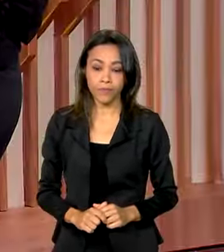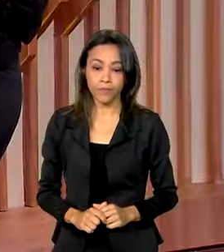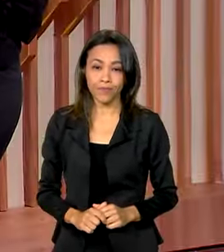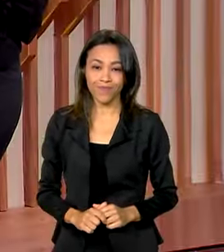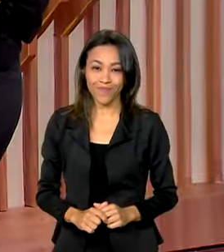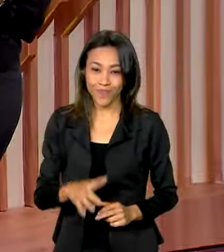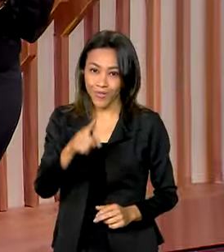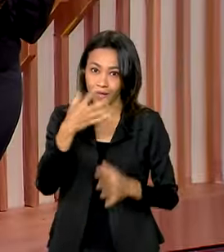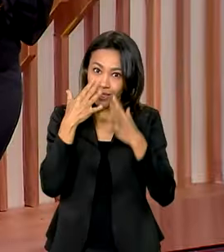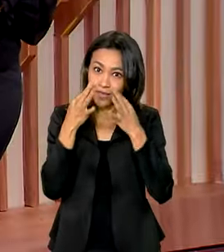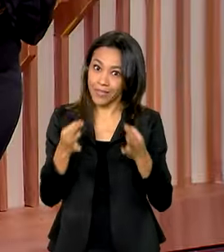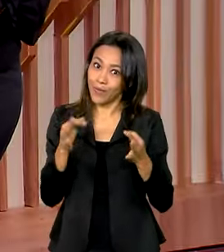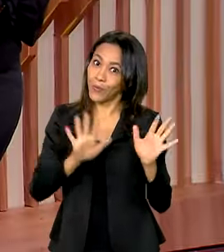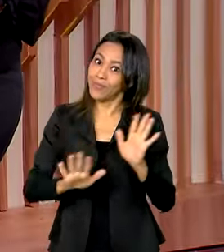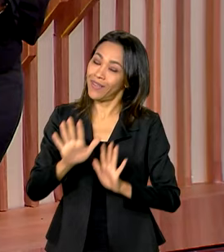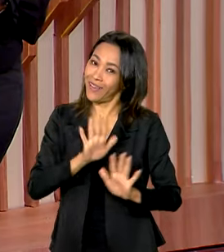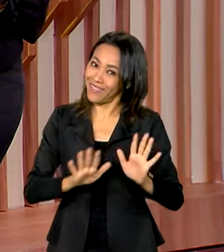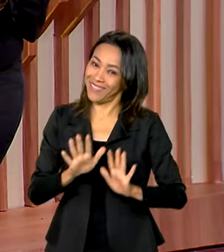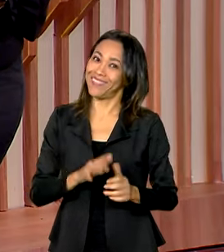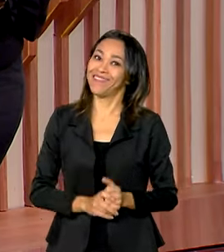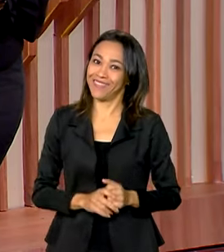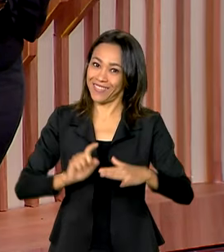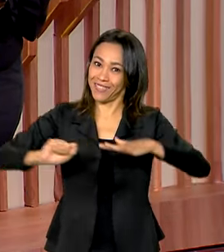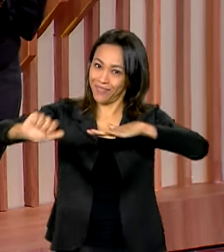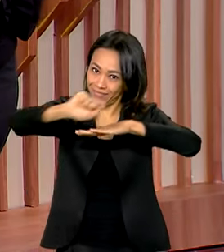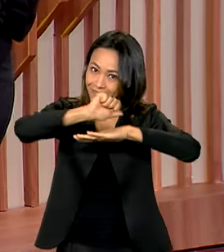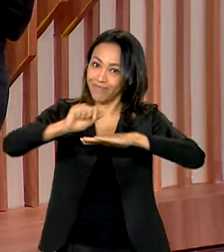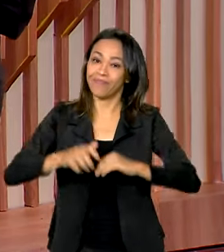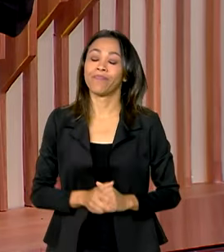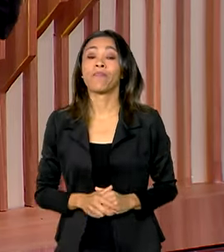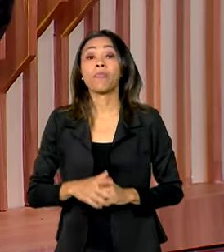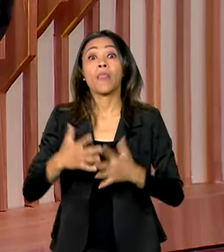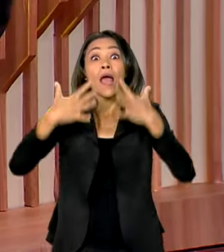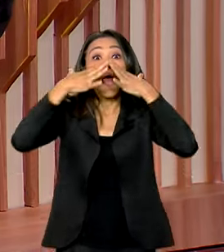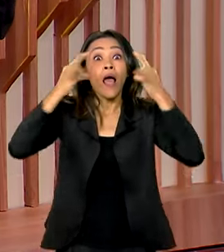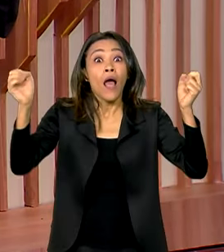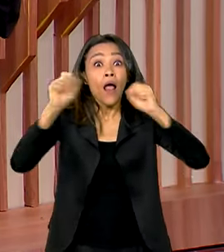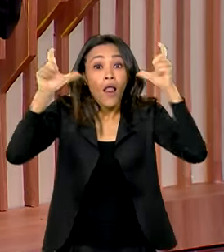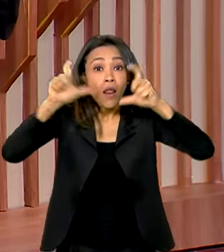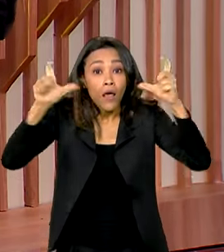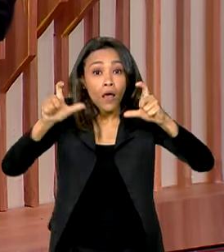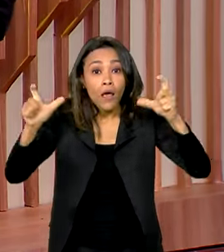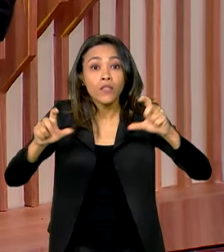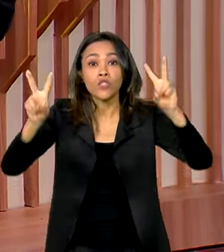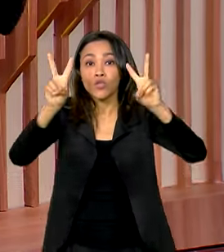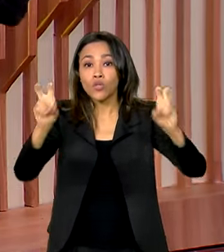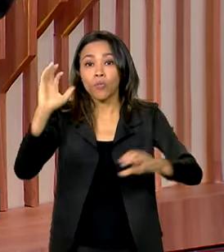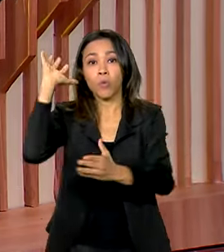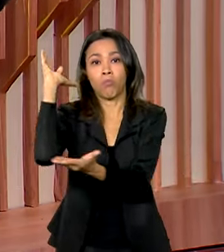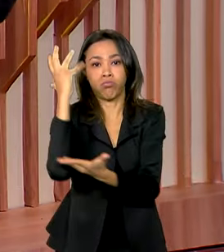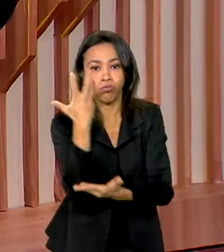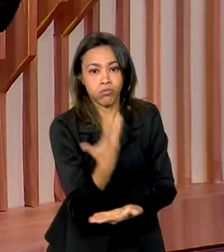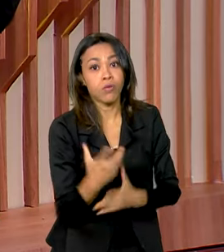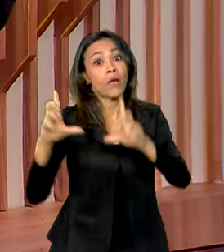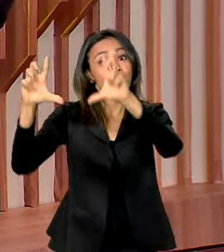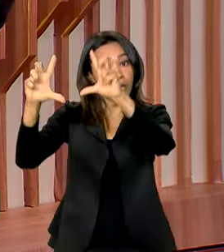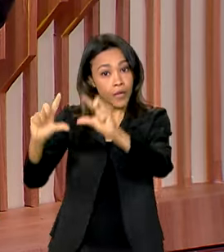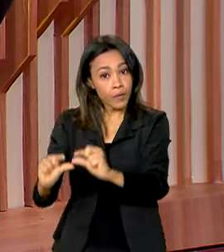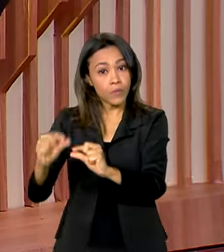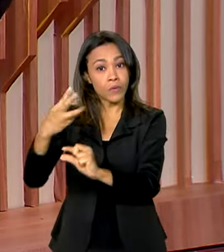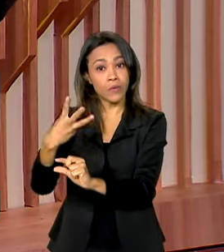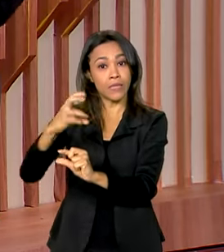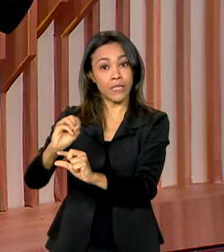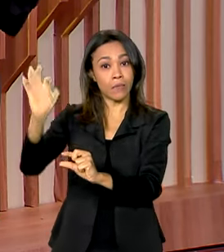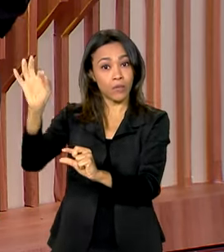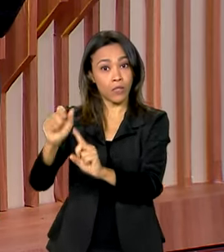Fique de olho e não caia nas fake news. Os alertas de desmatamento na Amazônia registraram queda de mais de 30%